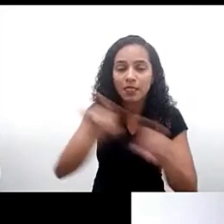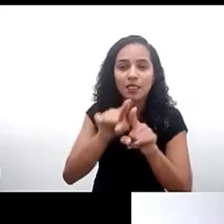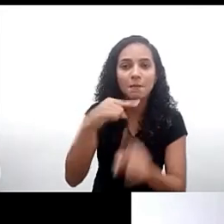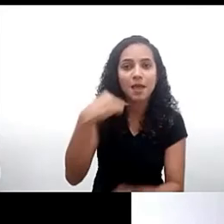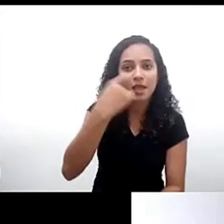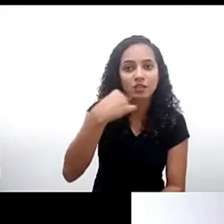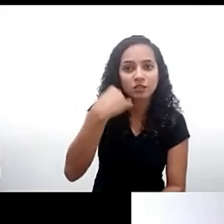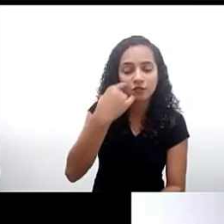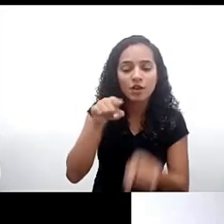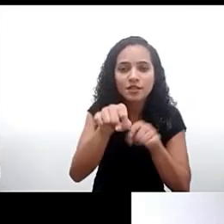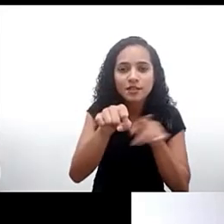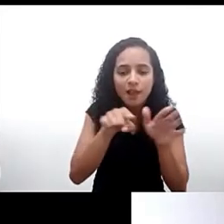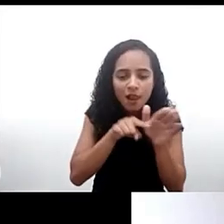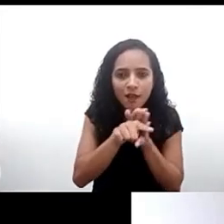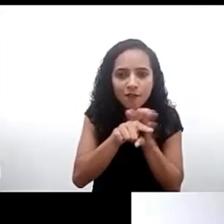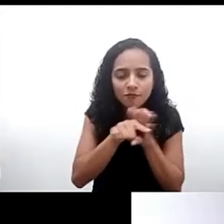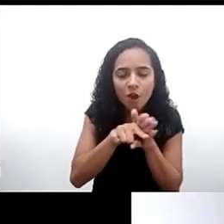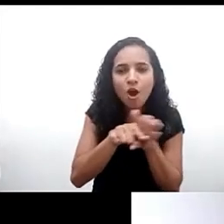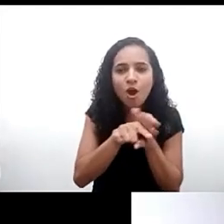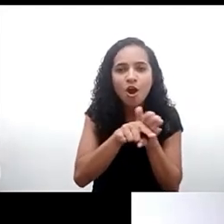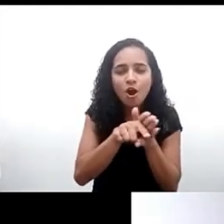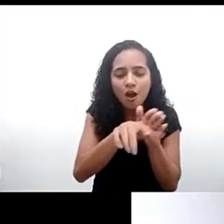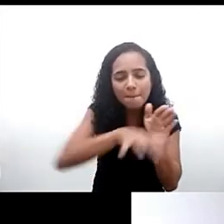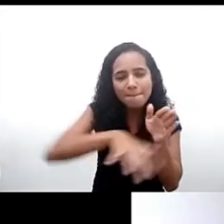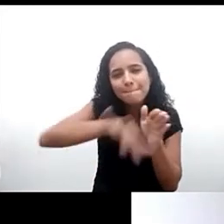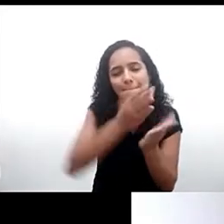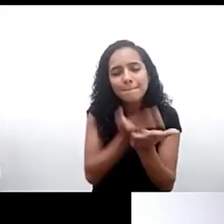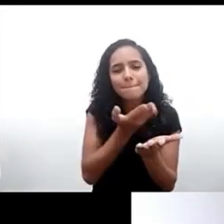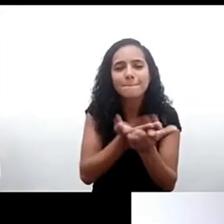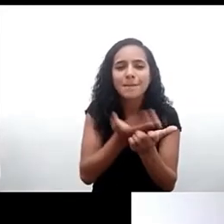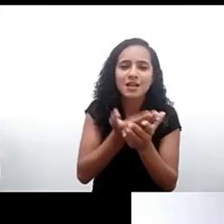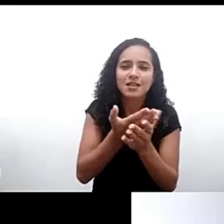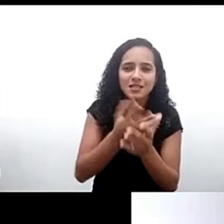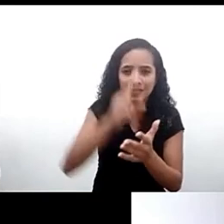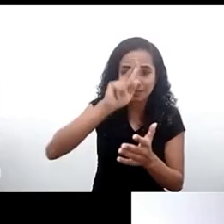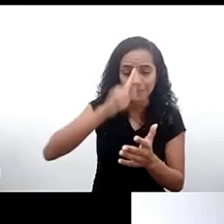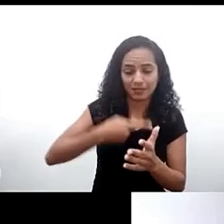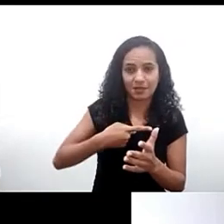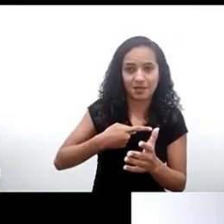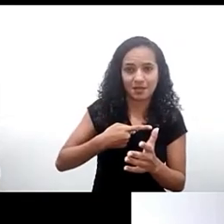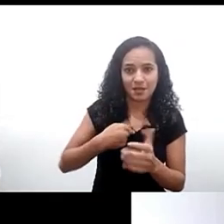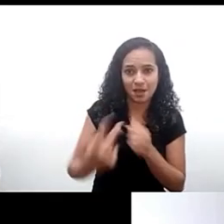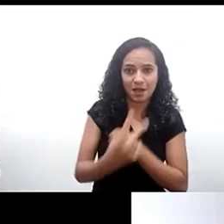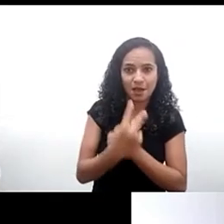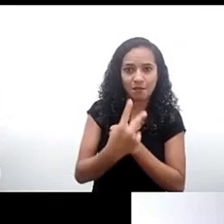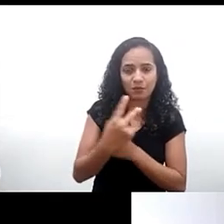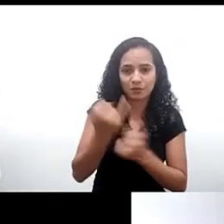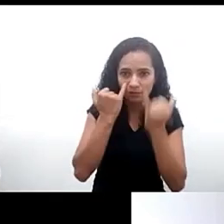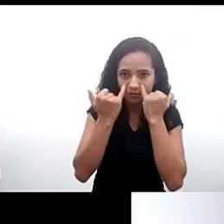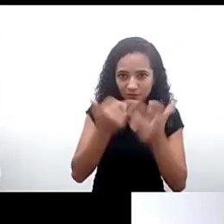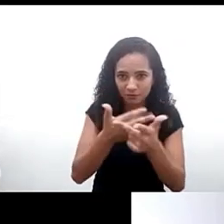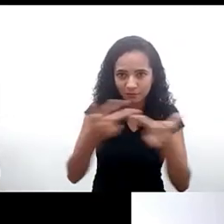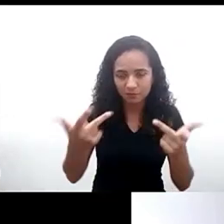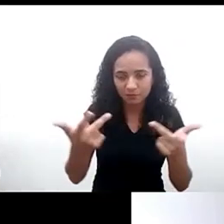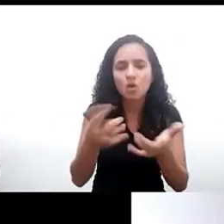proteção de dados pessoais e privacidade e gostaria que ela pudesse contar um pouco para a gente como o